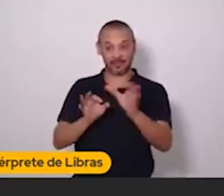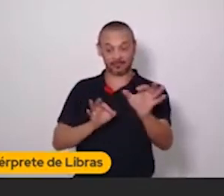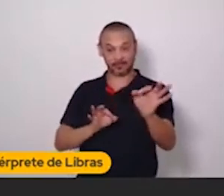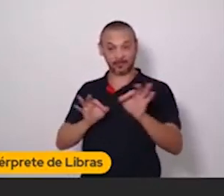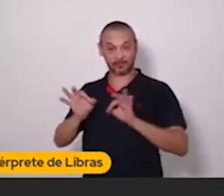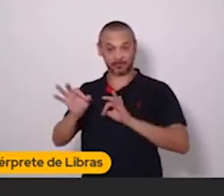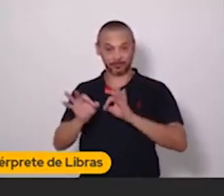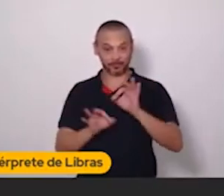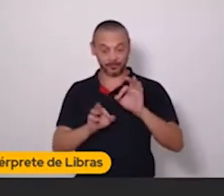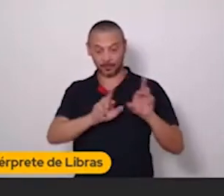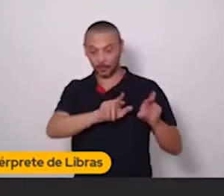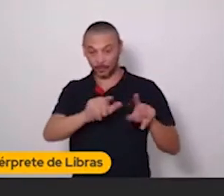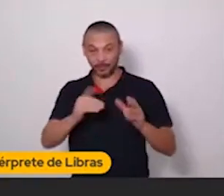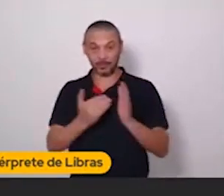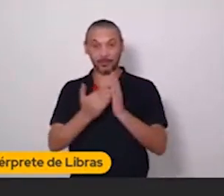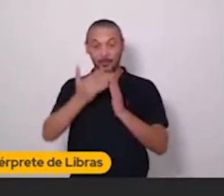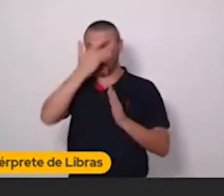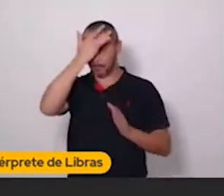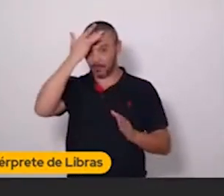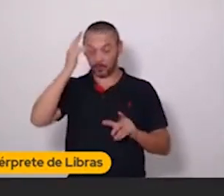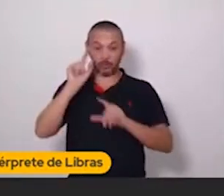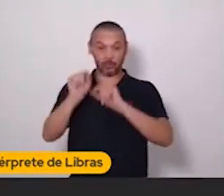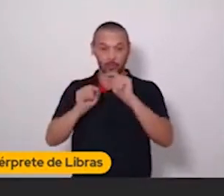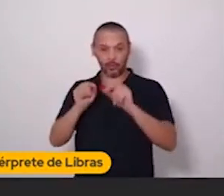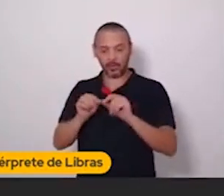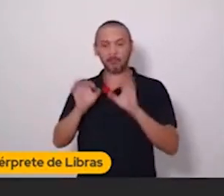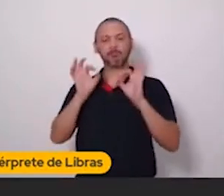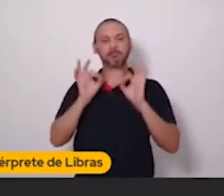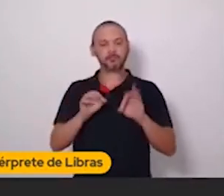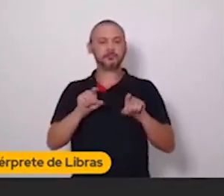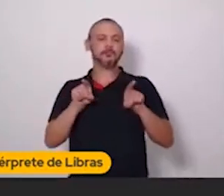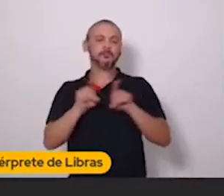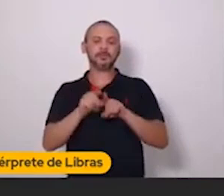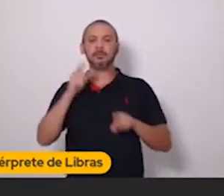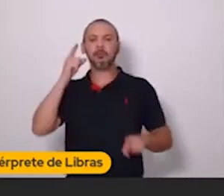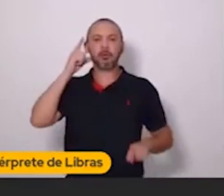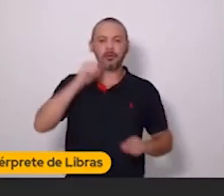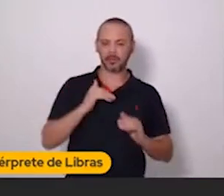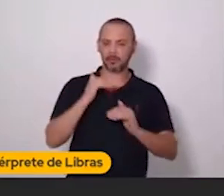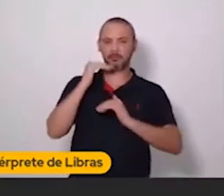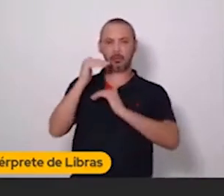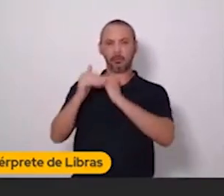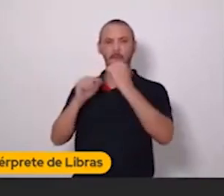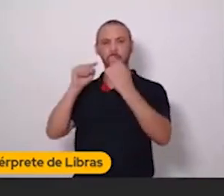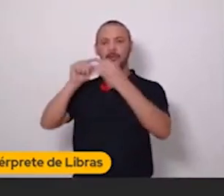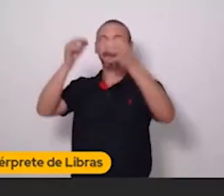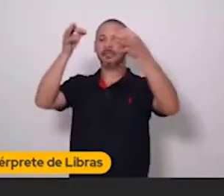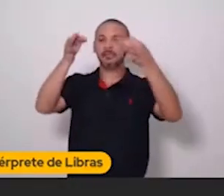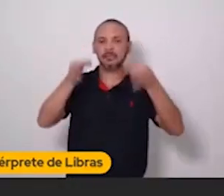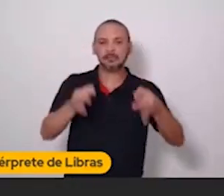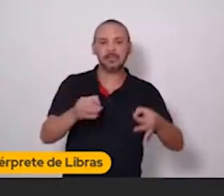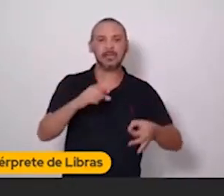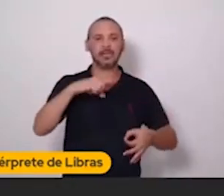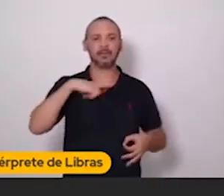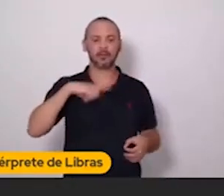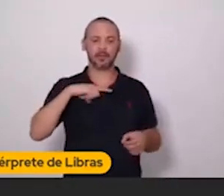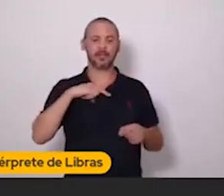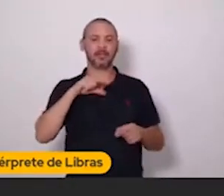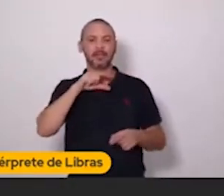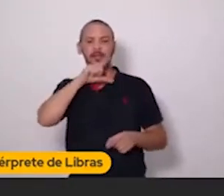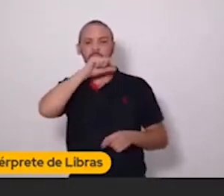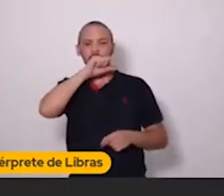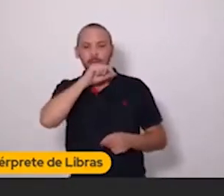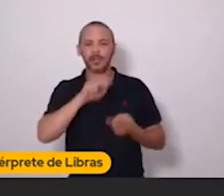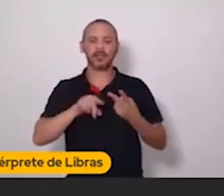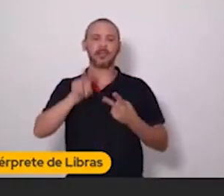é mais concreta. Você conseguiu desenvolver ela certinho. Ela está no Twitter. Ela consome